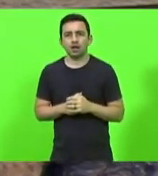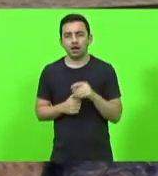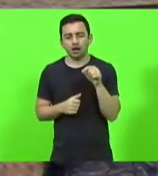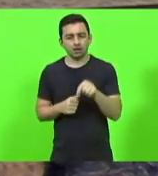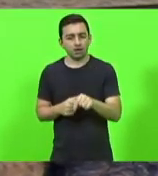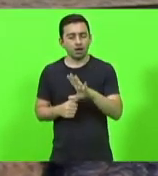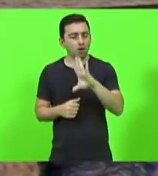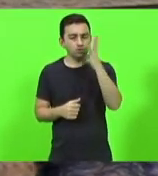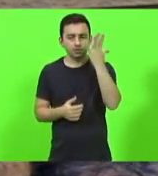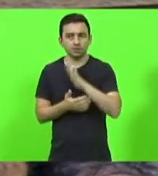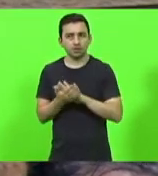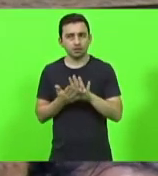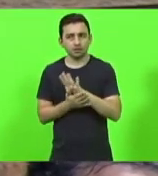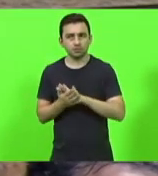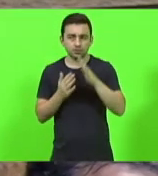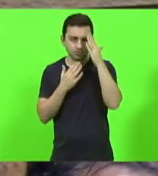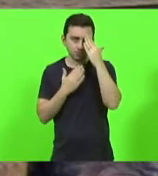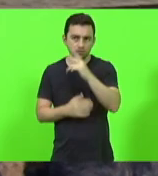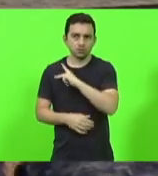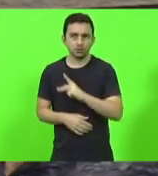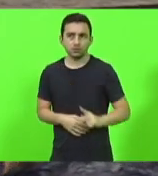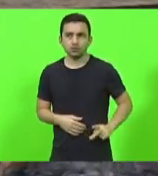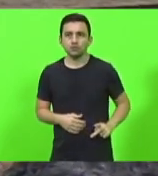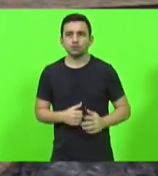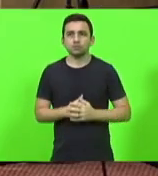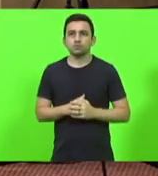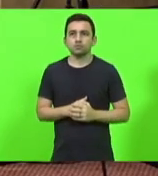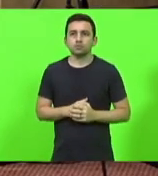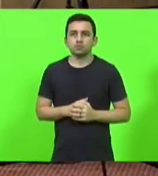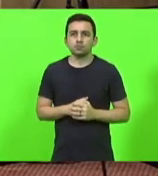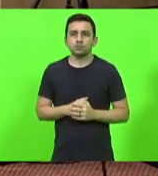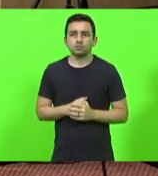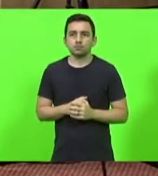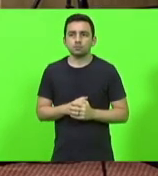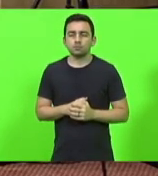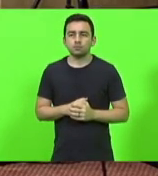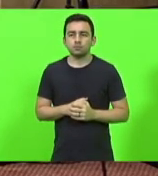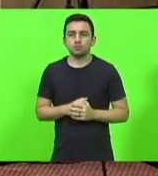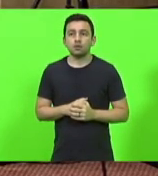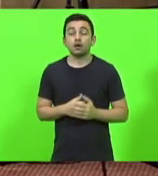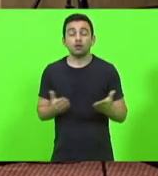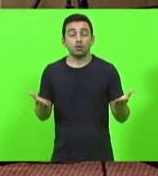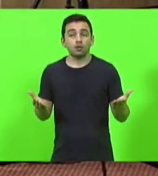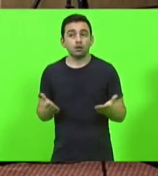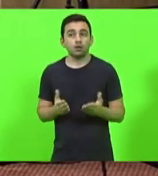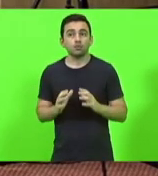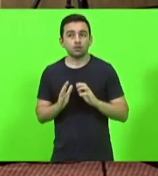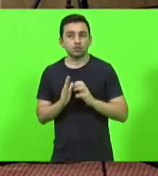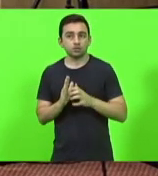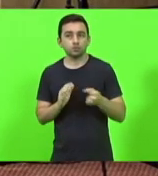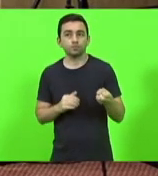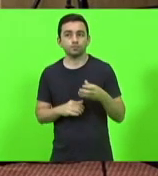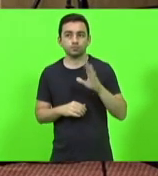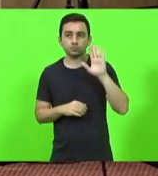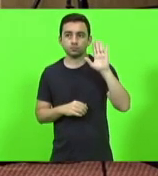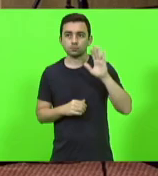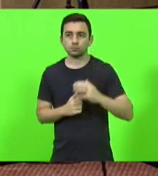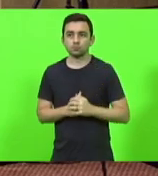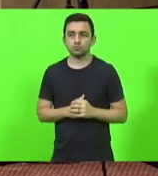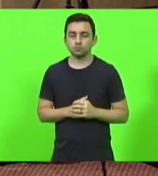hoje aqui. Obrigado, presidente. Para encaminhamento, devoto pela bancada do Partido Novo, o deputado Bruno Souza. Na verdade,